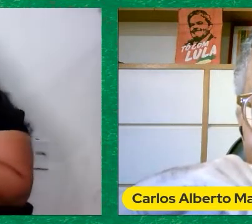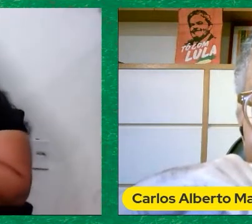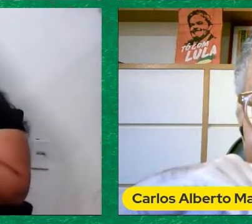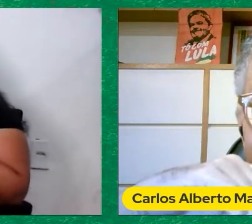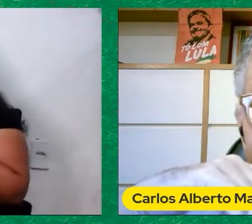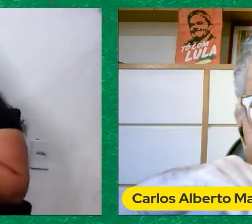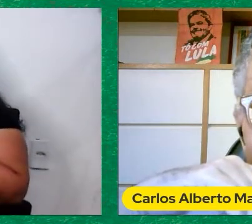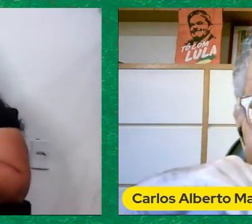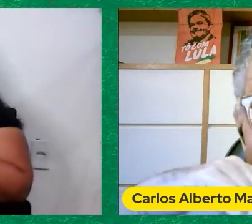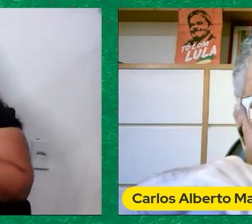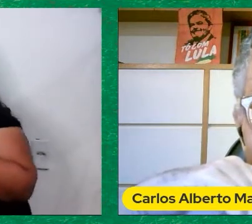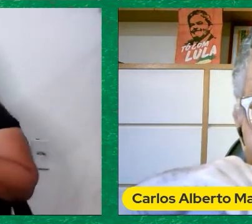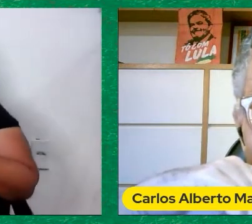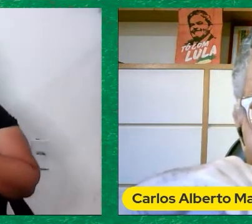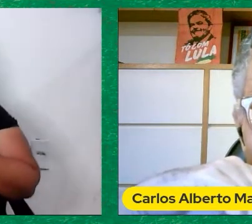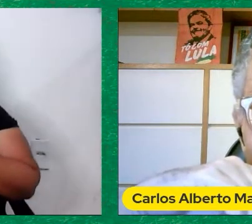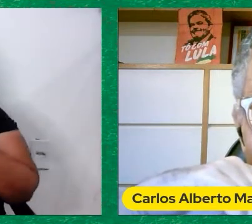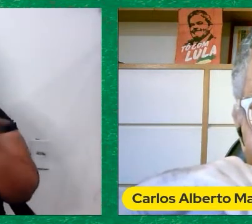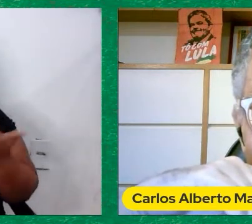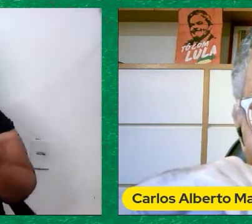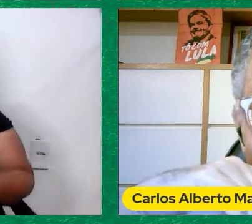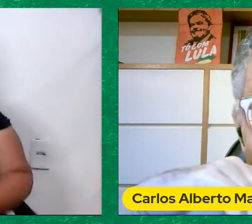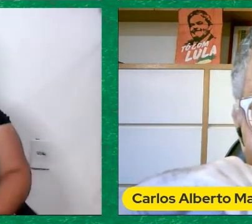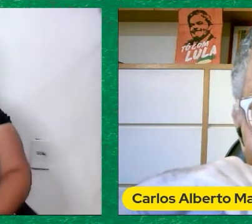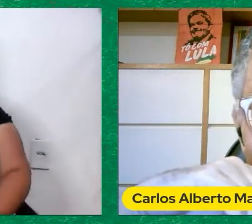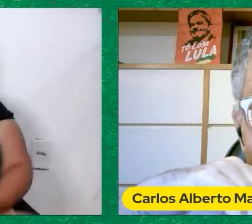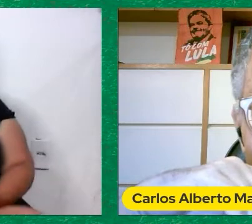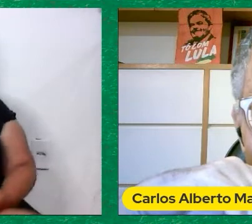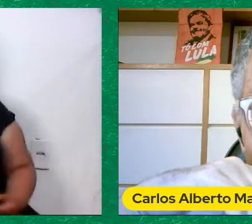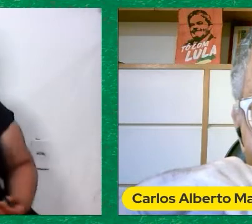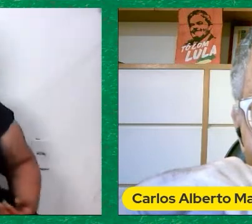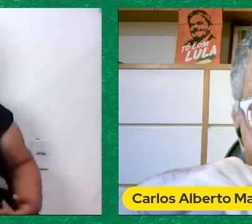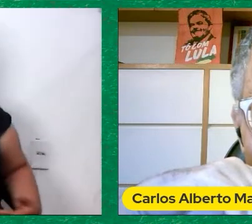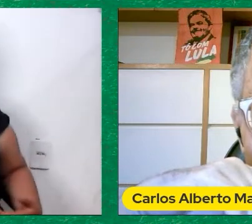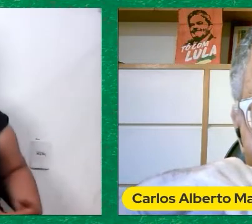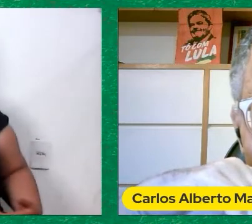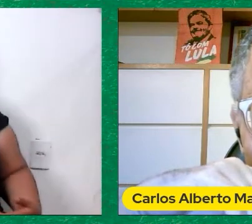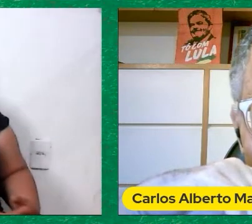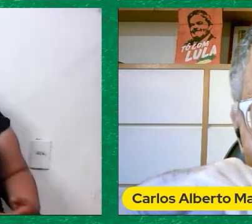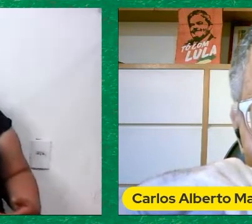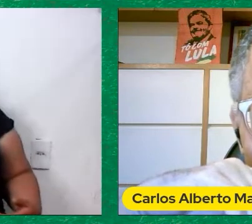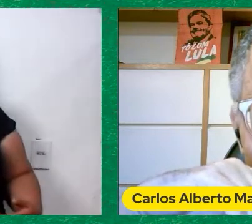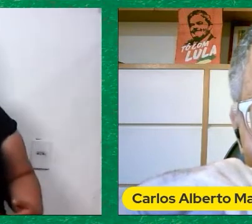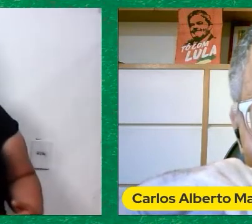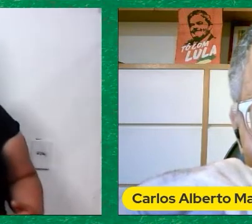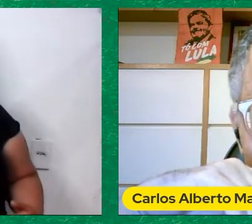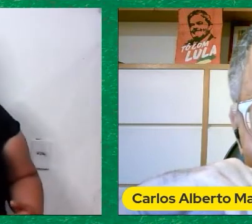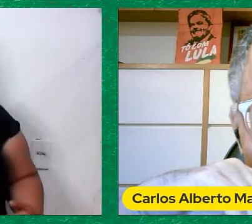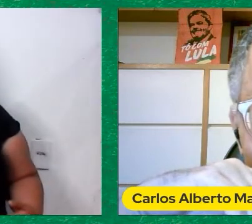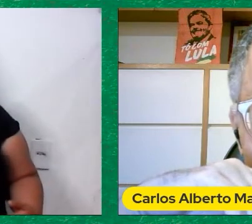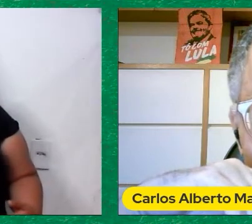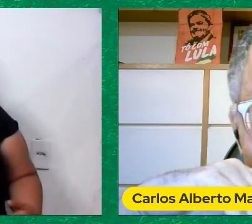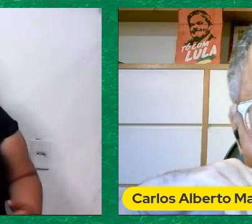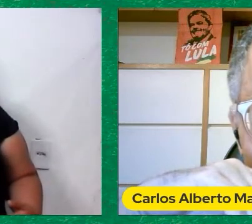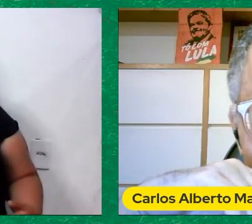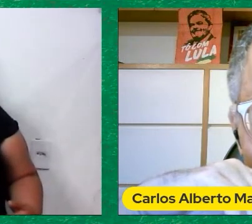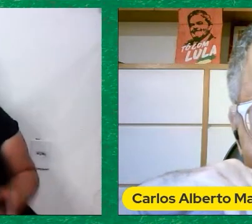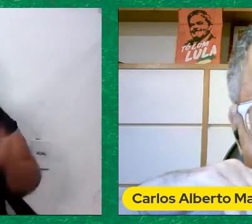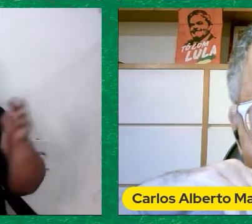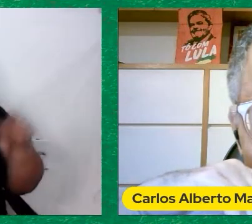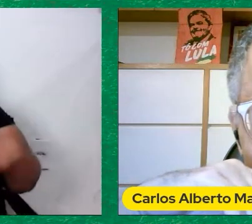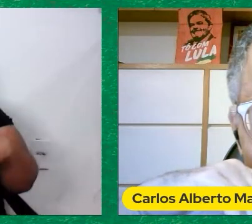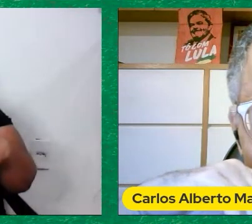Poxa É Tem um Acho que é sempre Um poema Que eu nunca Nunca me lembro Sobre o tempo Que fala